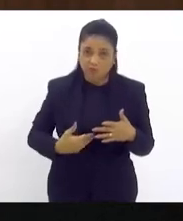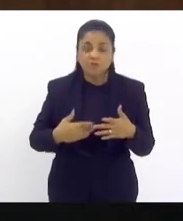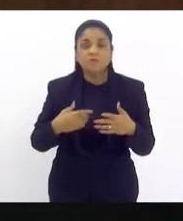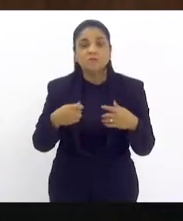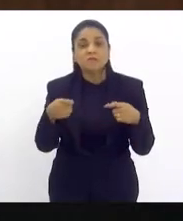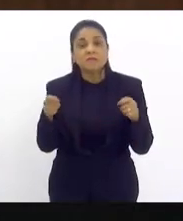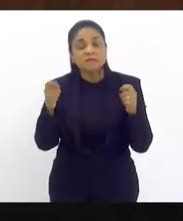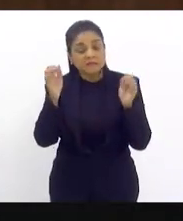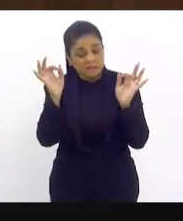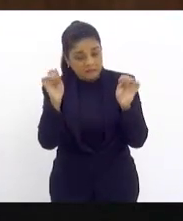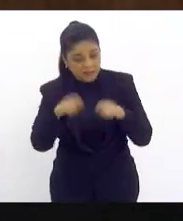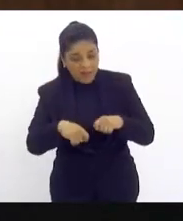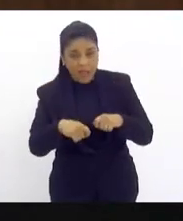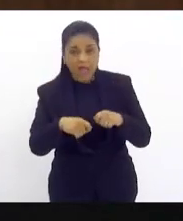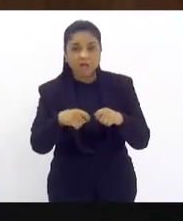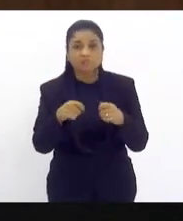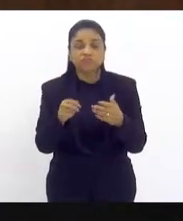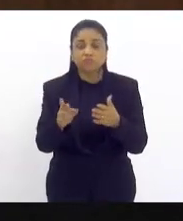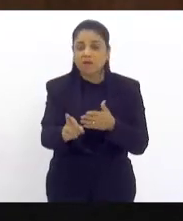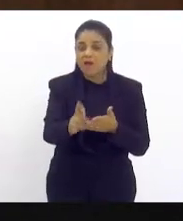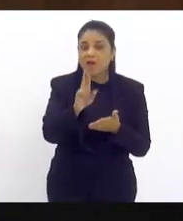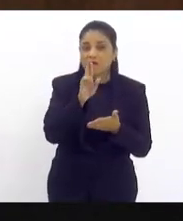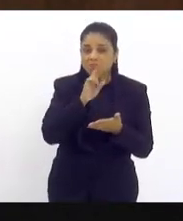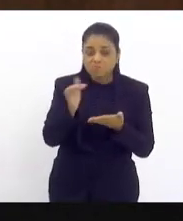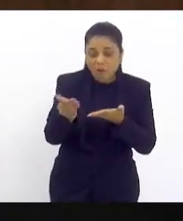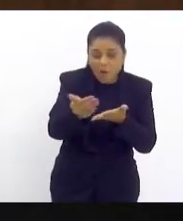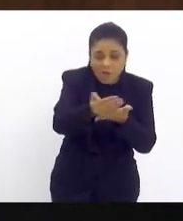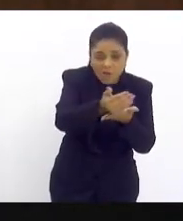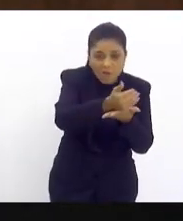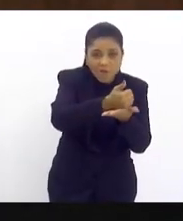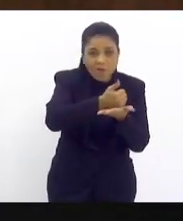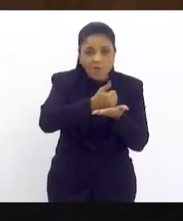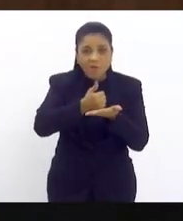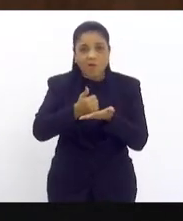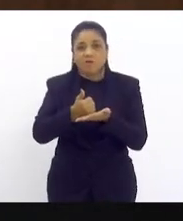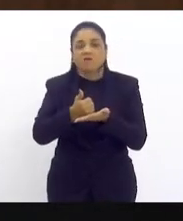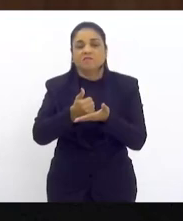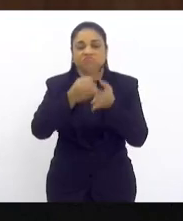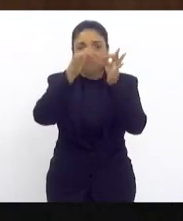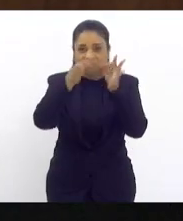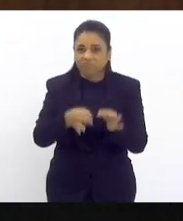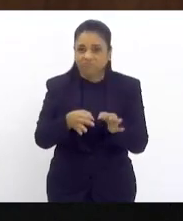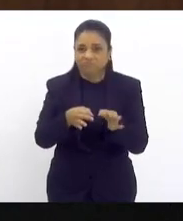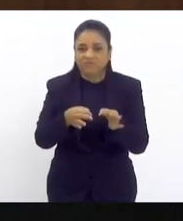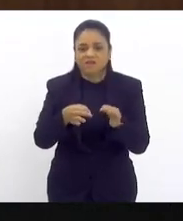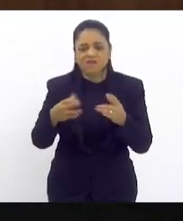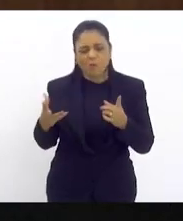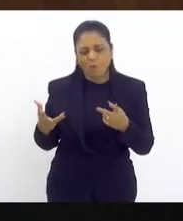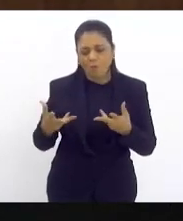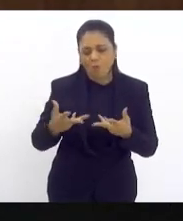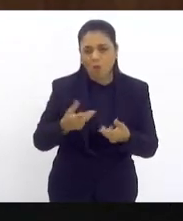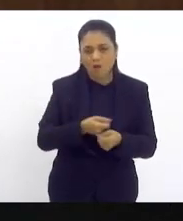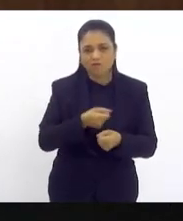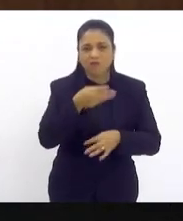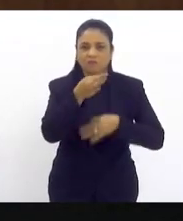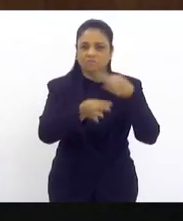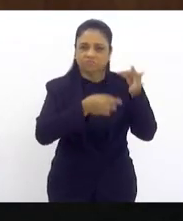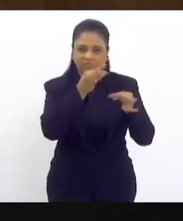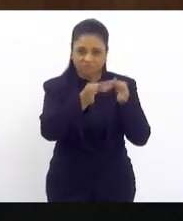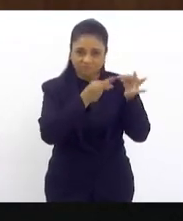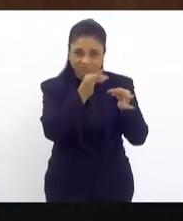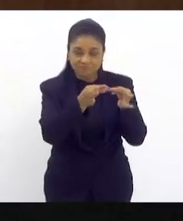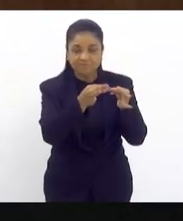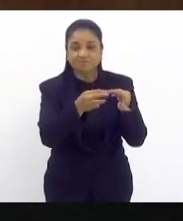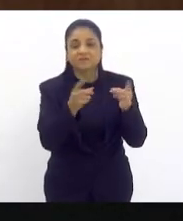serenidade no diagnóstico e, por via de consequência, um atendimento mais qualificado. Então, dizer